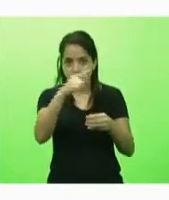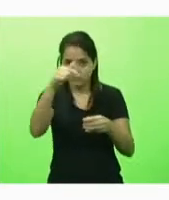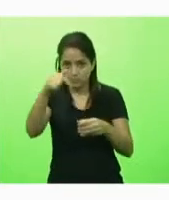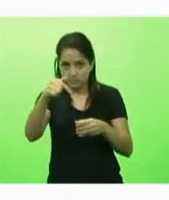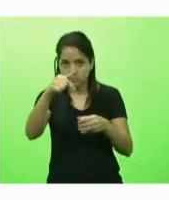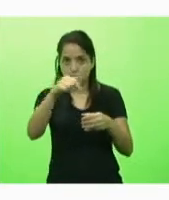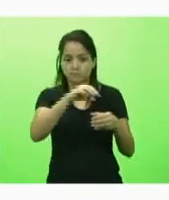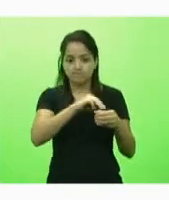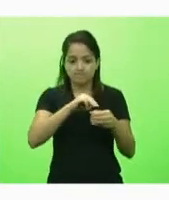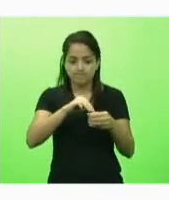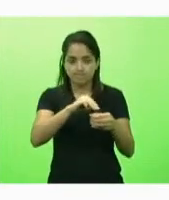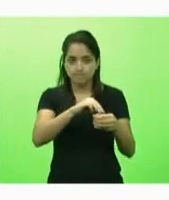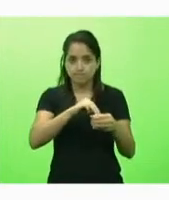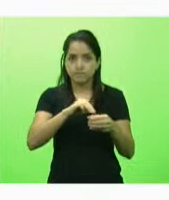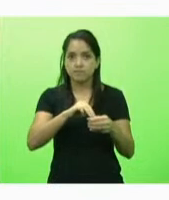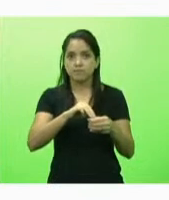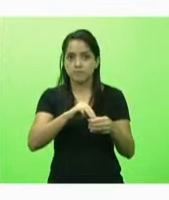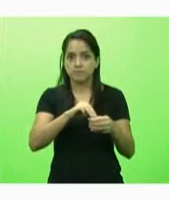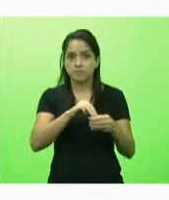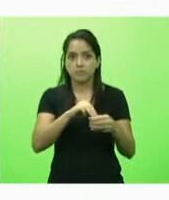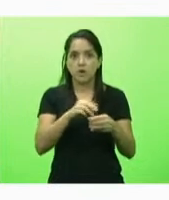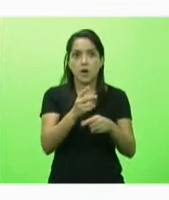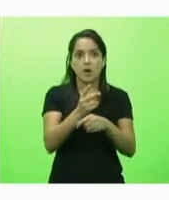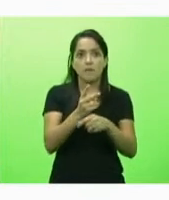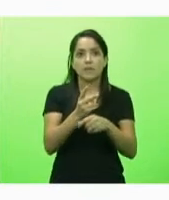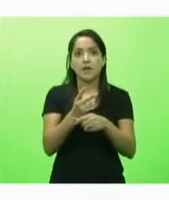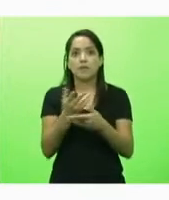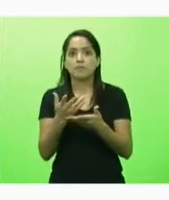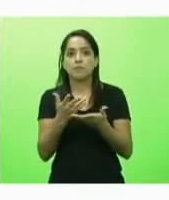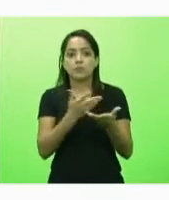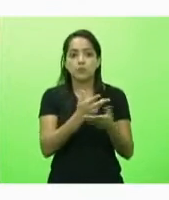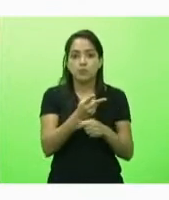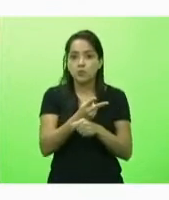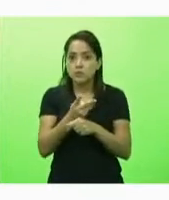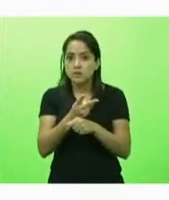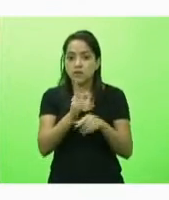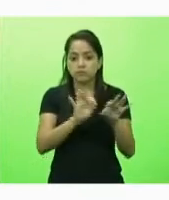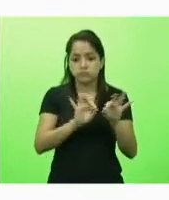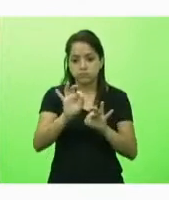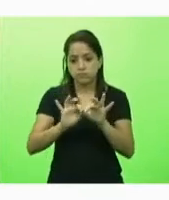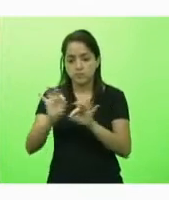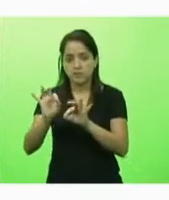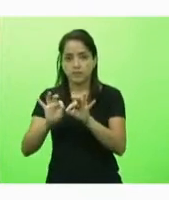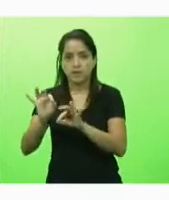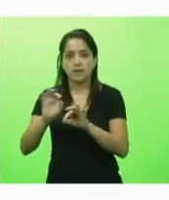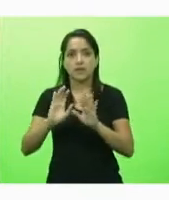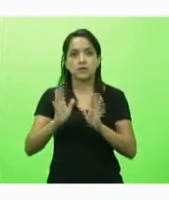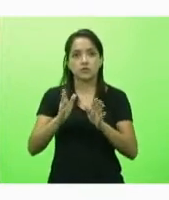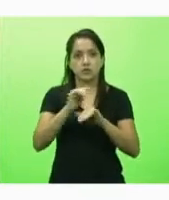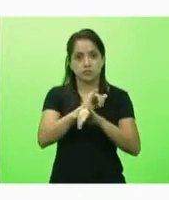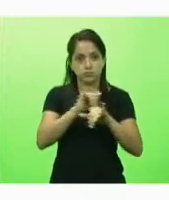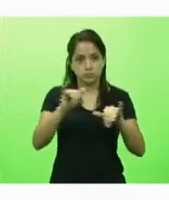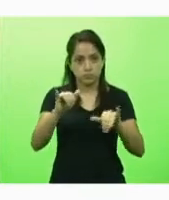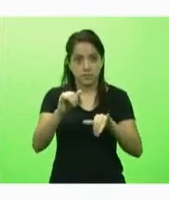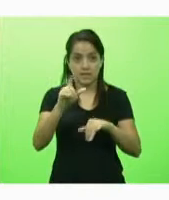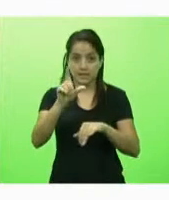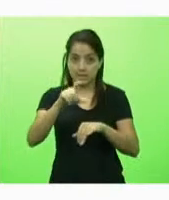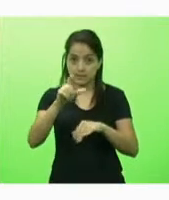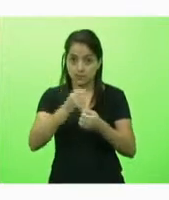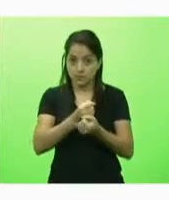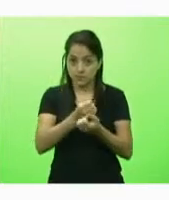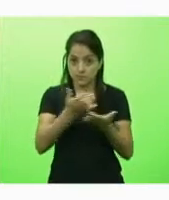municípios puderam então buscar organizadamente ordenadamente e já com um aviso prévio de que essas doses seriam